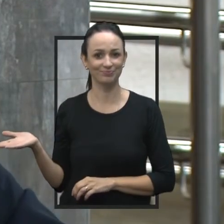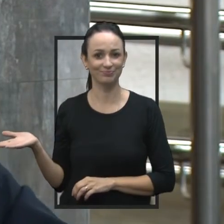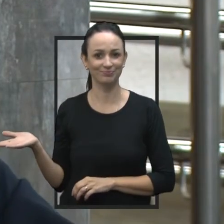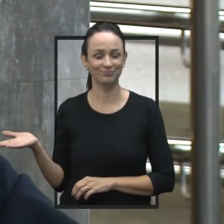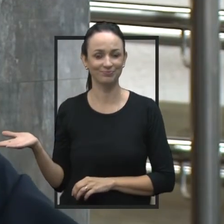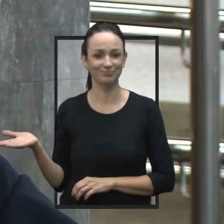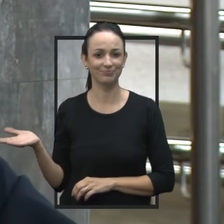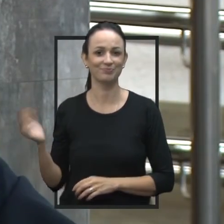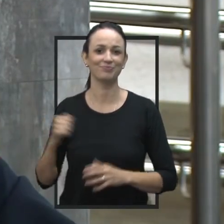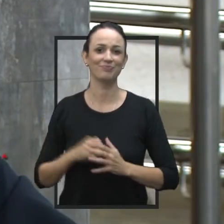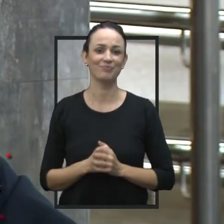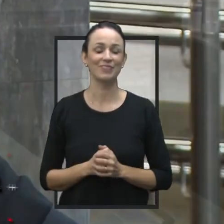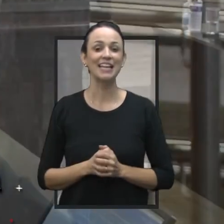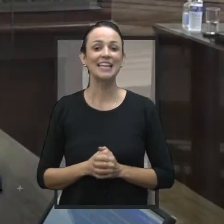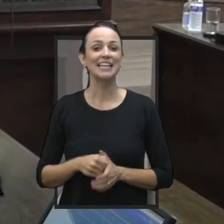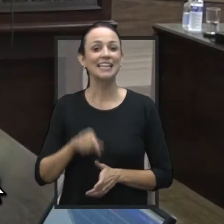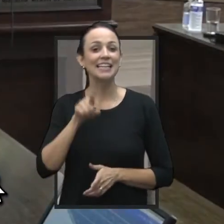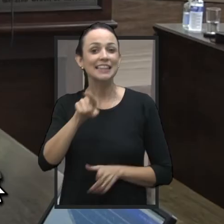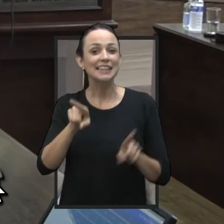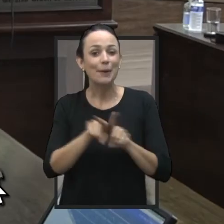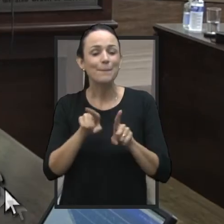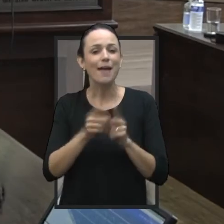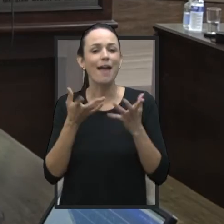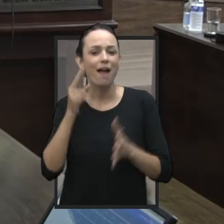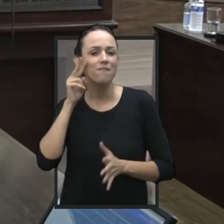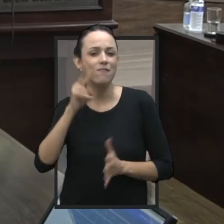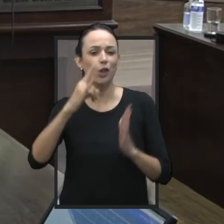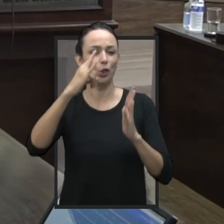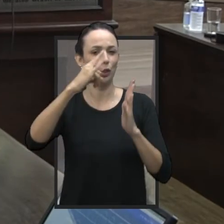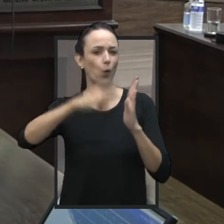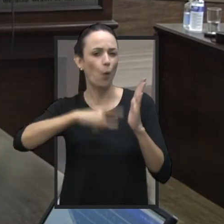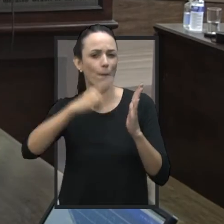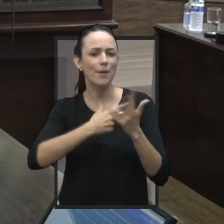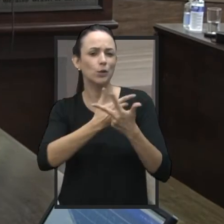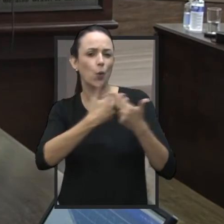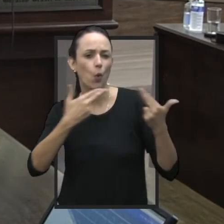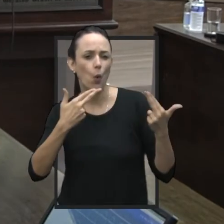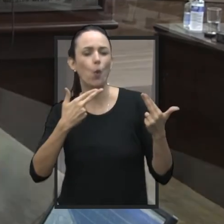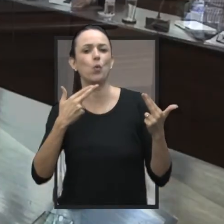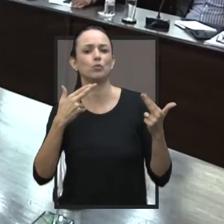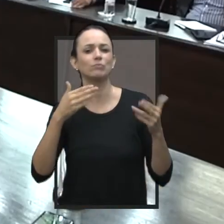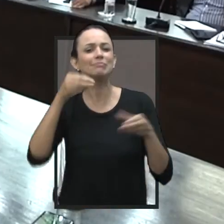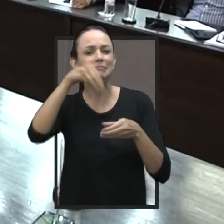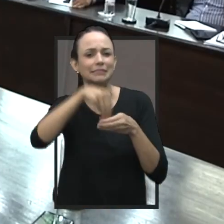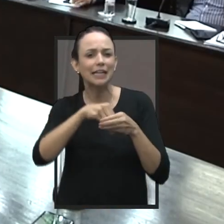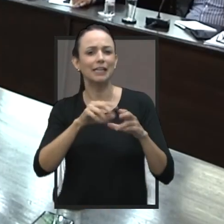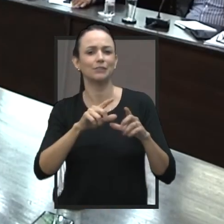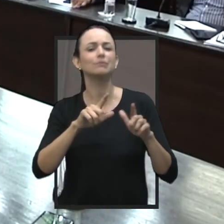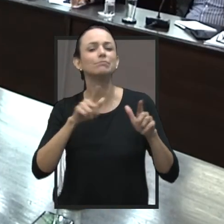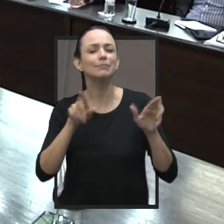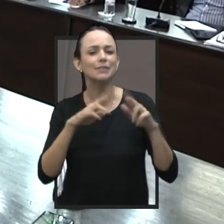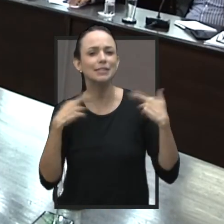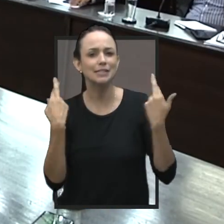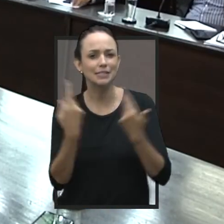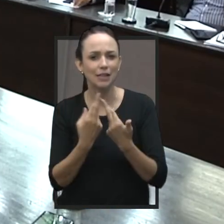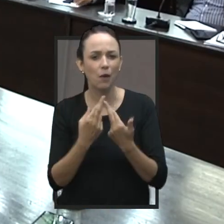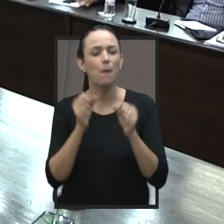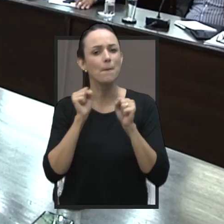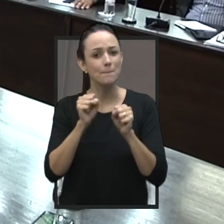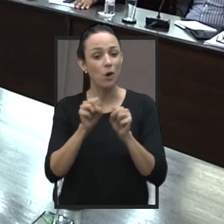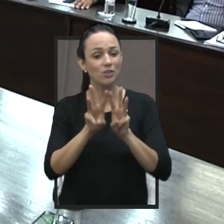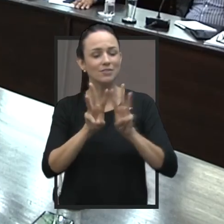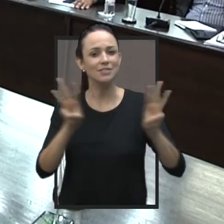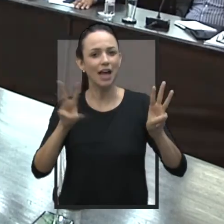.com.tvcamjaú. Para ter acesso aos documentos relativos às sessões do Legislativo Municipal,